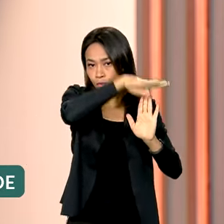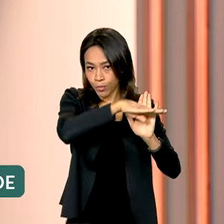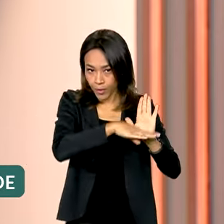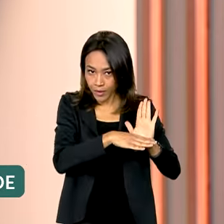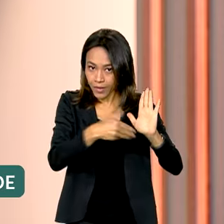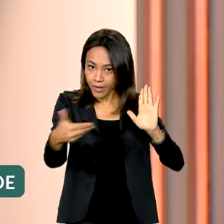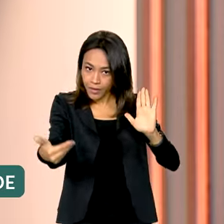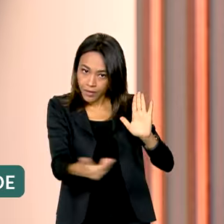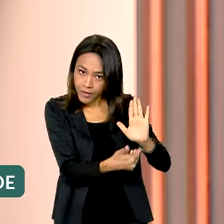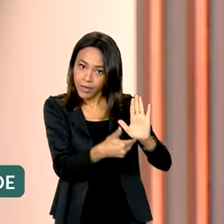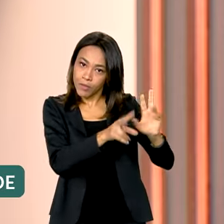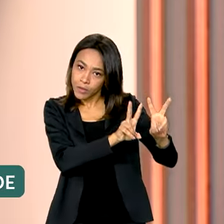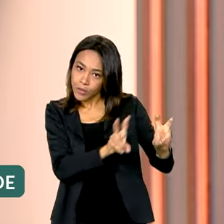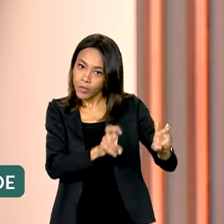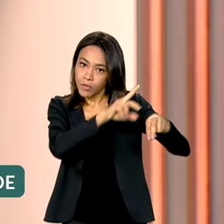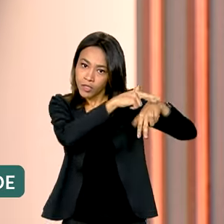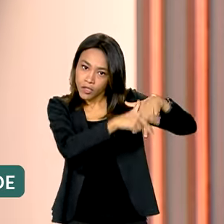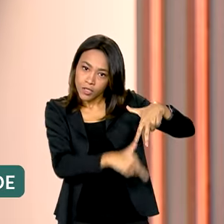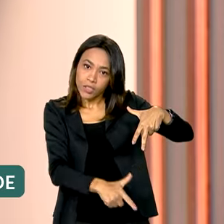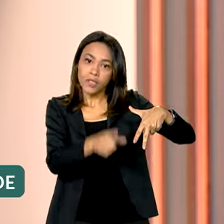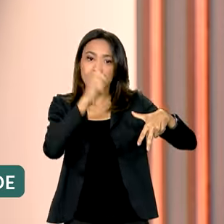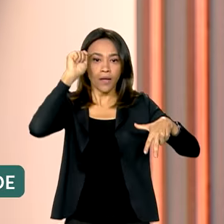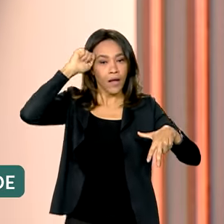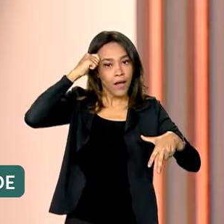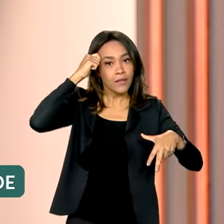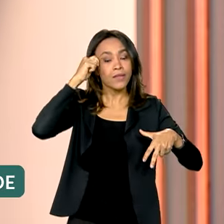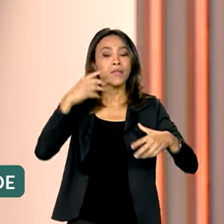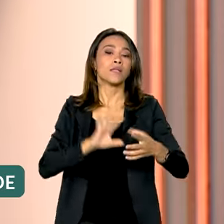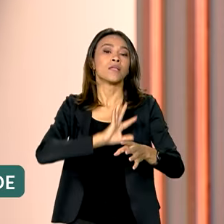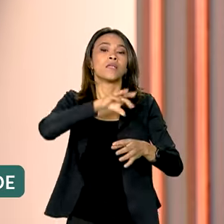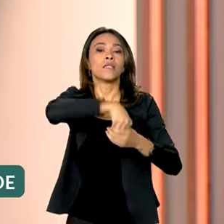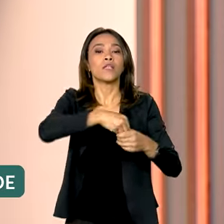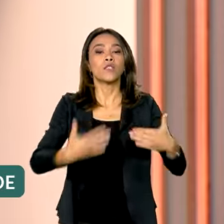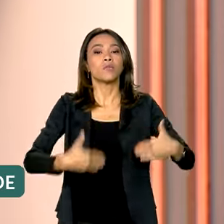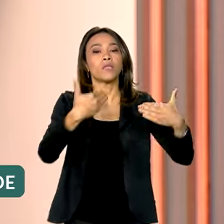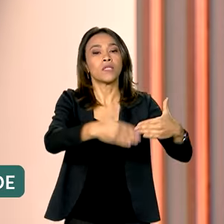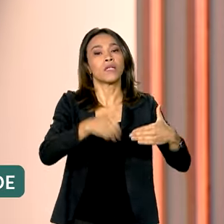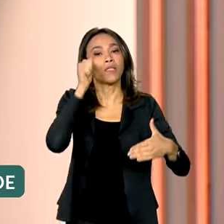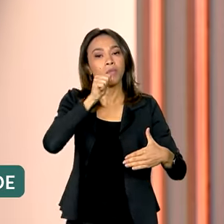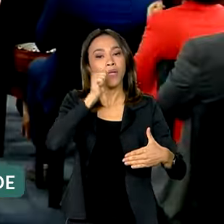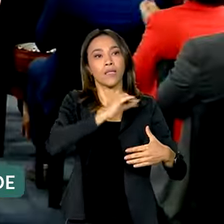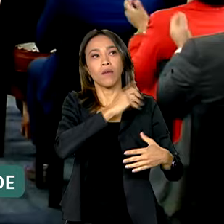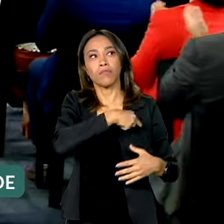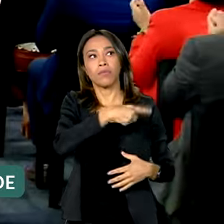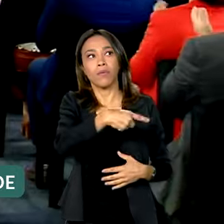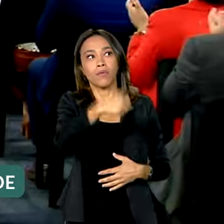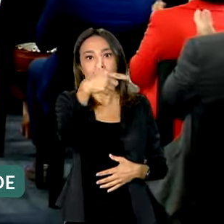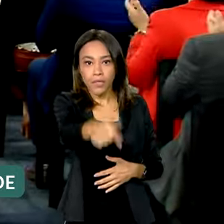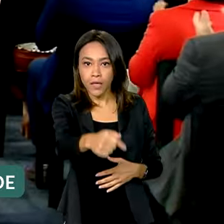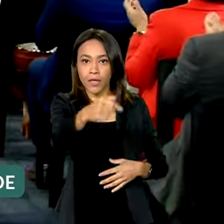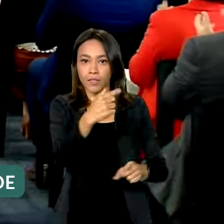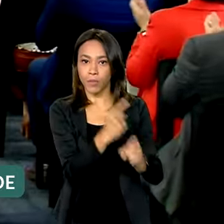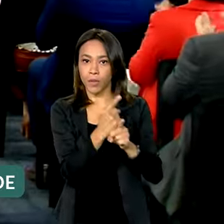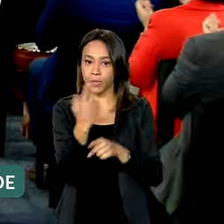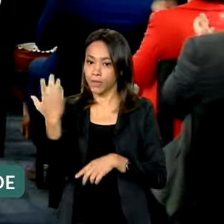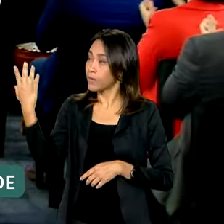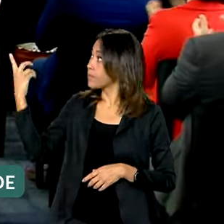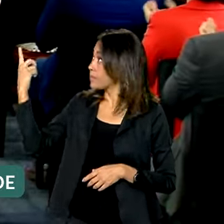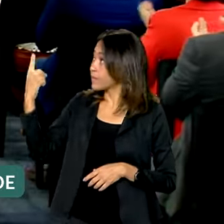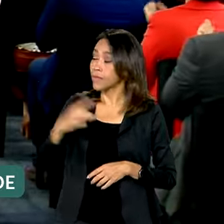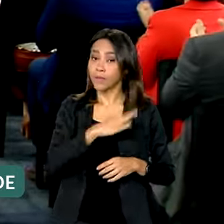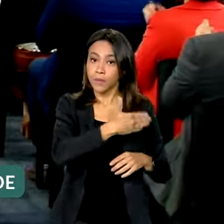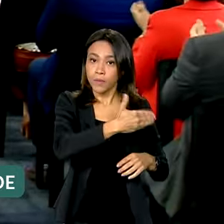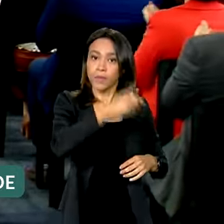-Equidade de Gênero e Raça do Ministério das Mulheres, que já está na sétima edição. Na sétima edição do